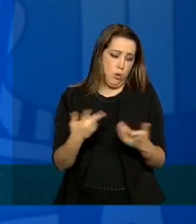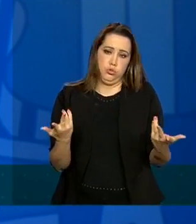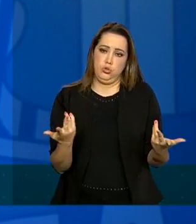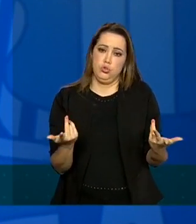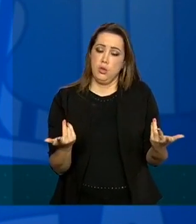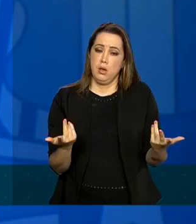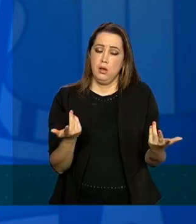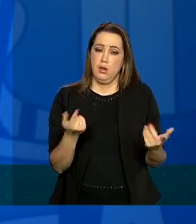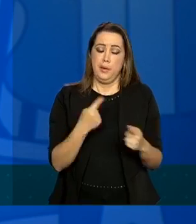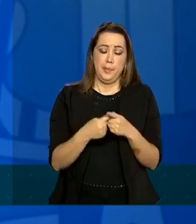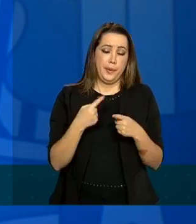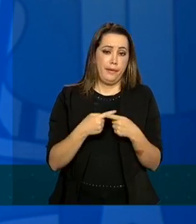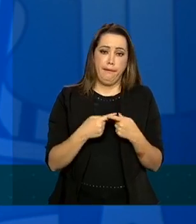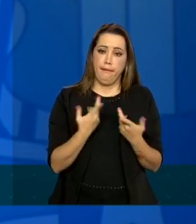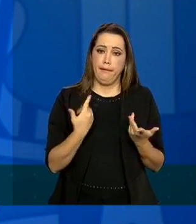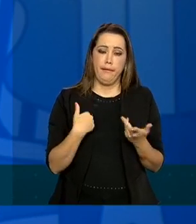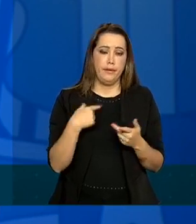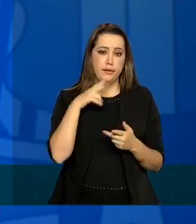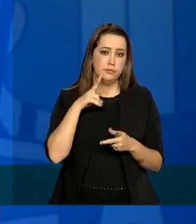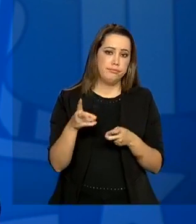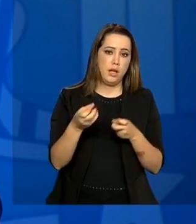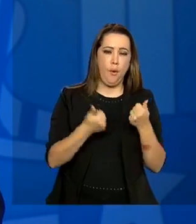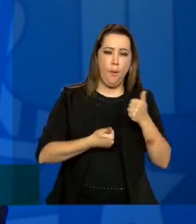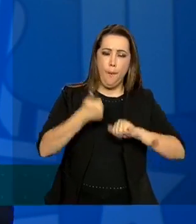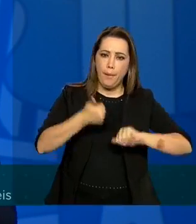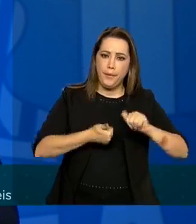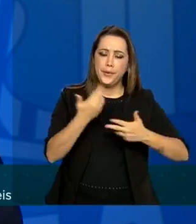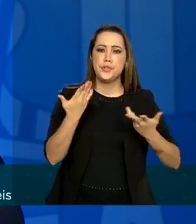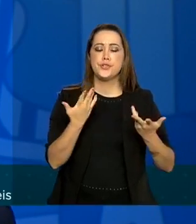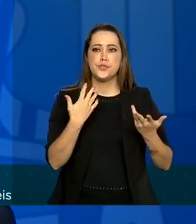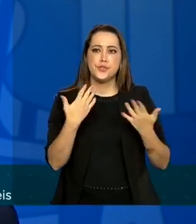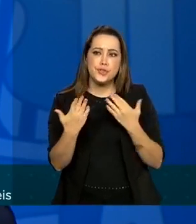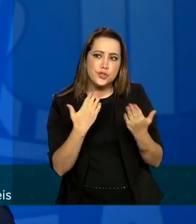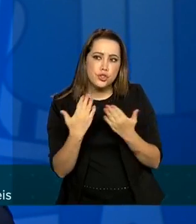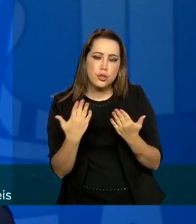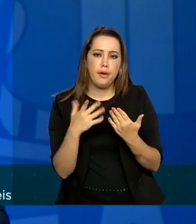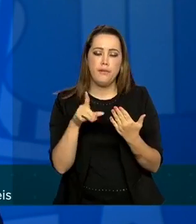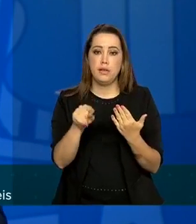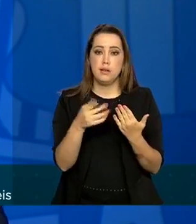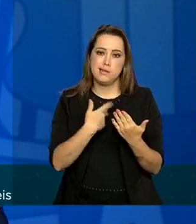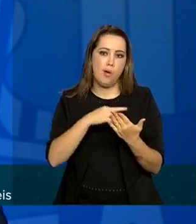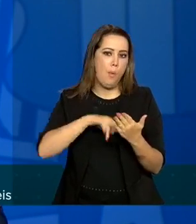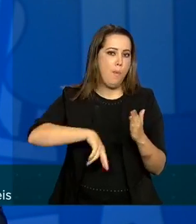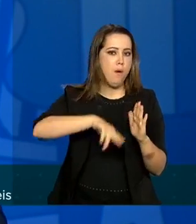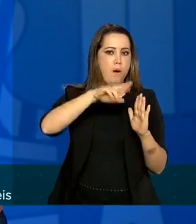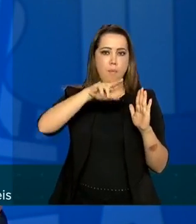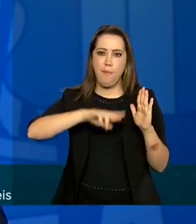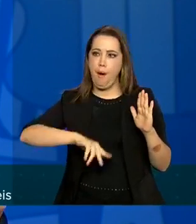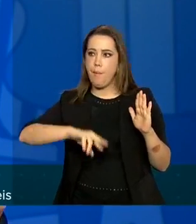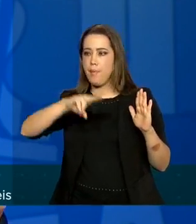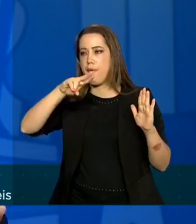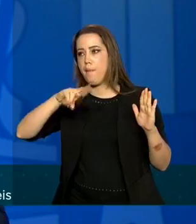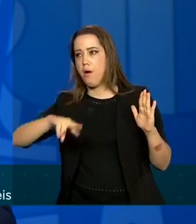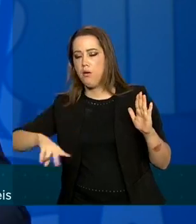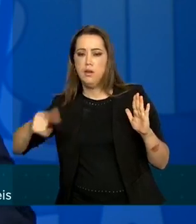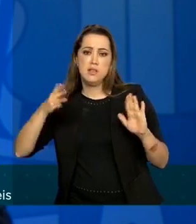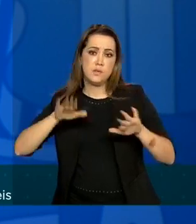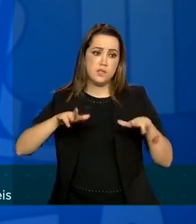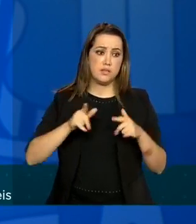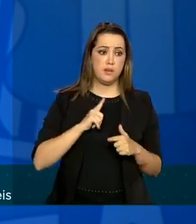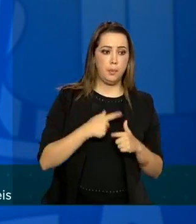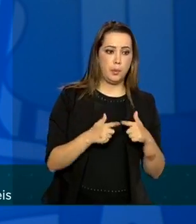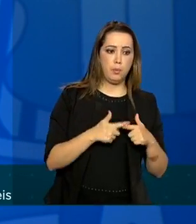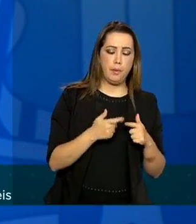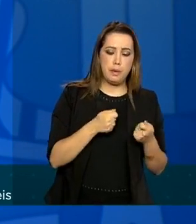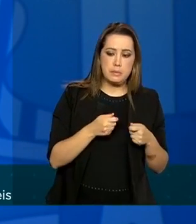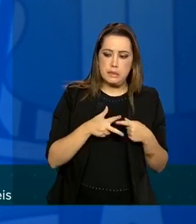justamente porque esse processo de checagem ele é ele é muito variável pode ser que aconteçam problemas e que a gente tem